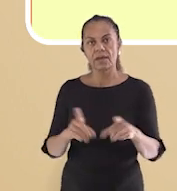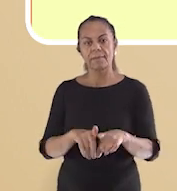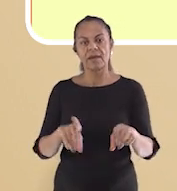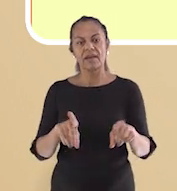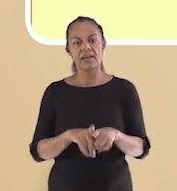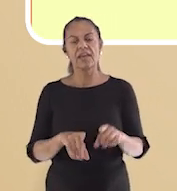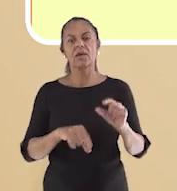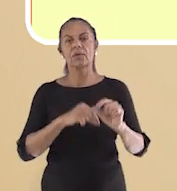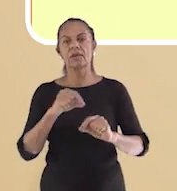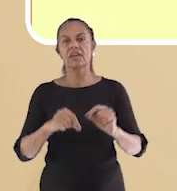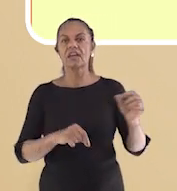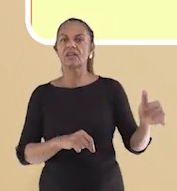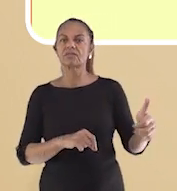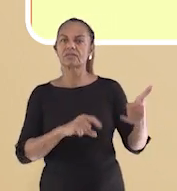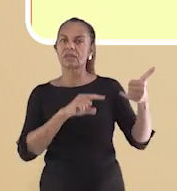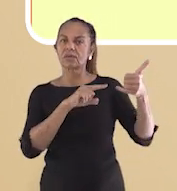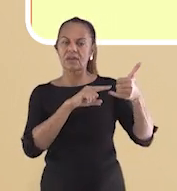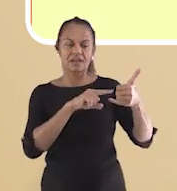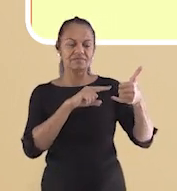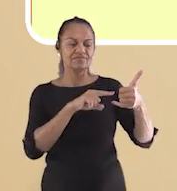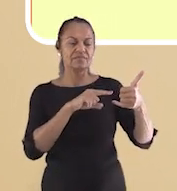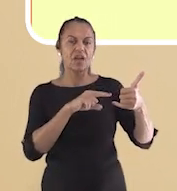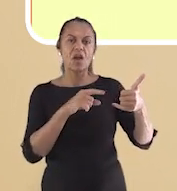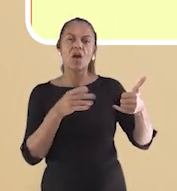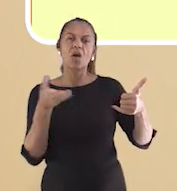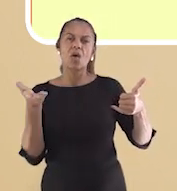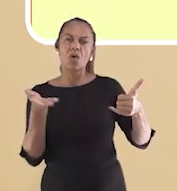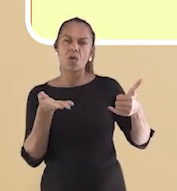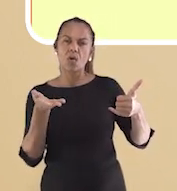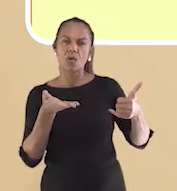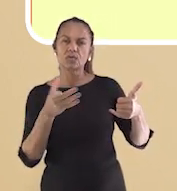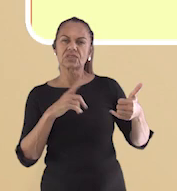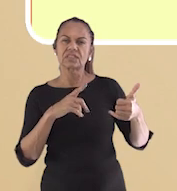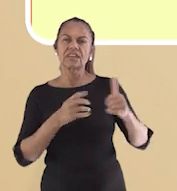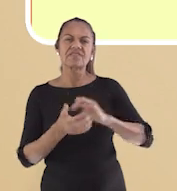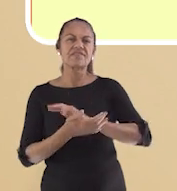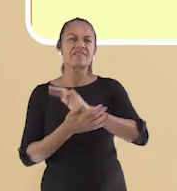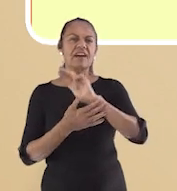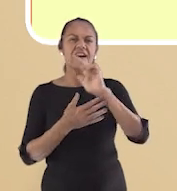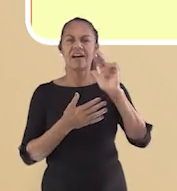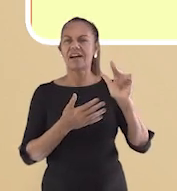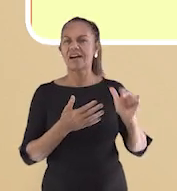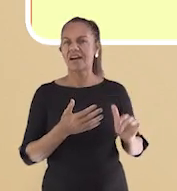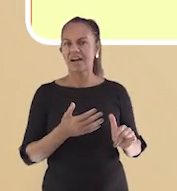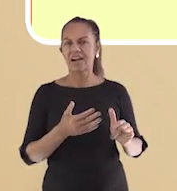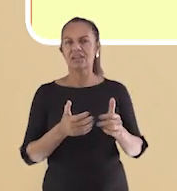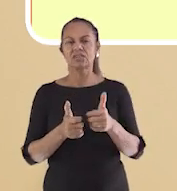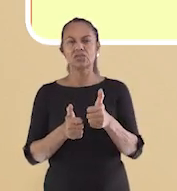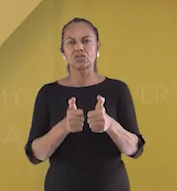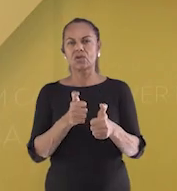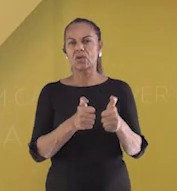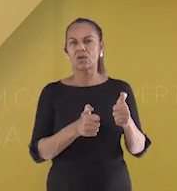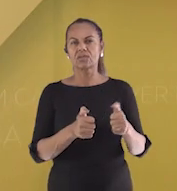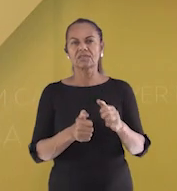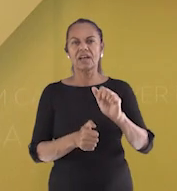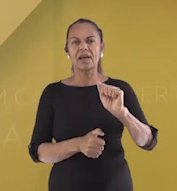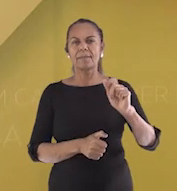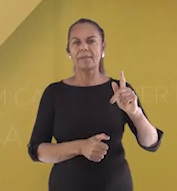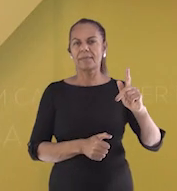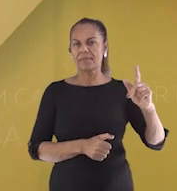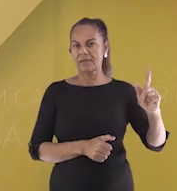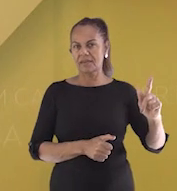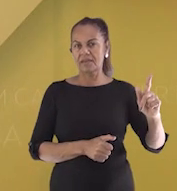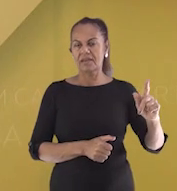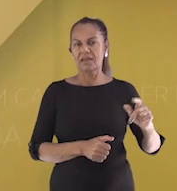é o celular. Hoje, nós temos milhares de joguinhos disponíveis em aplicativo, nos smartphones. Mas nem